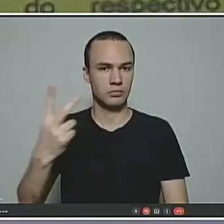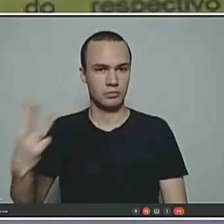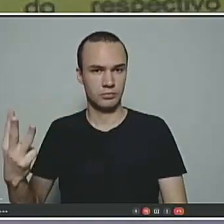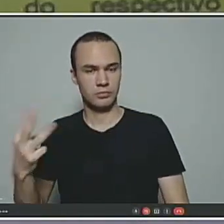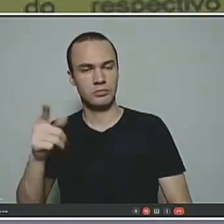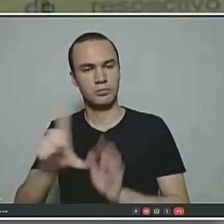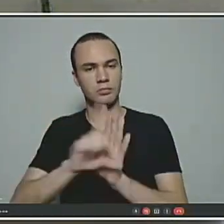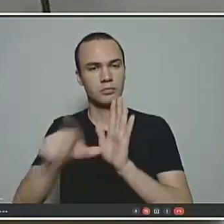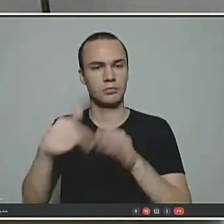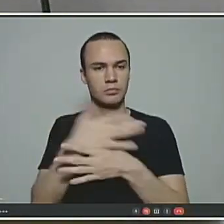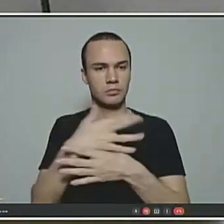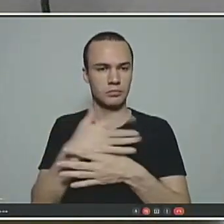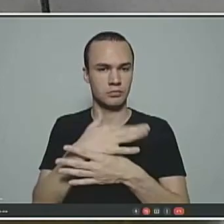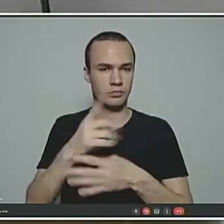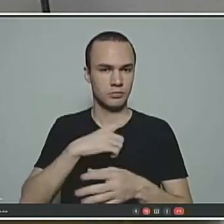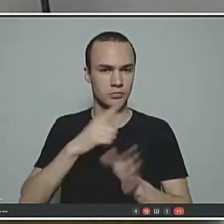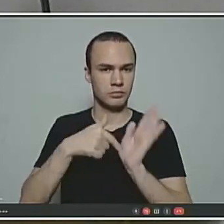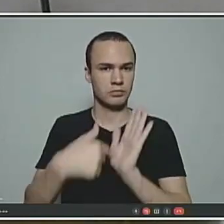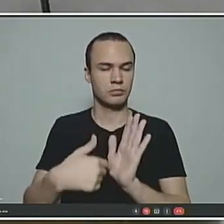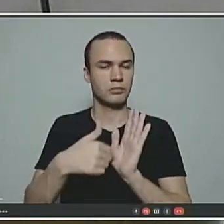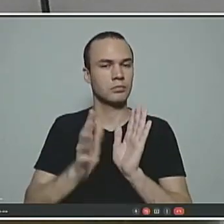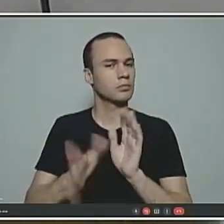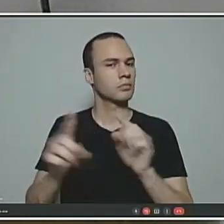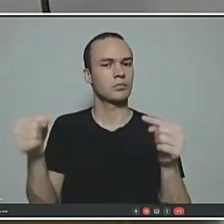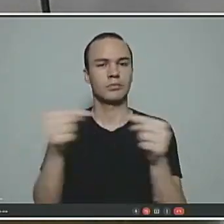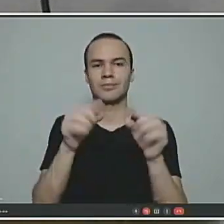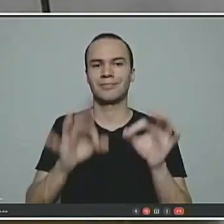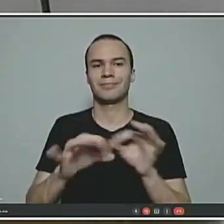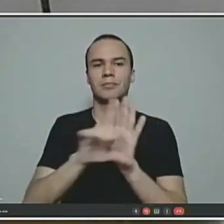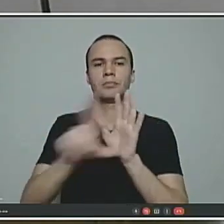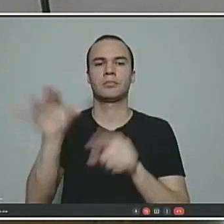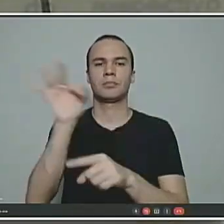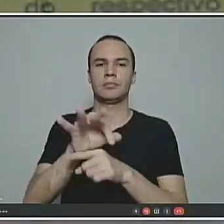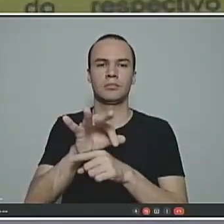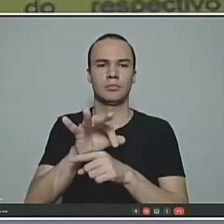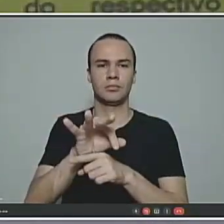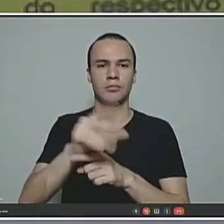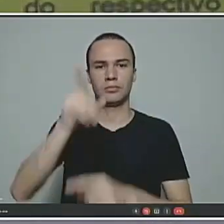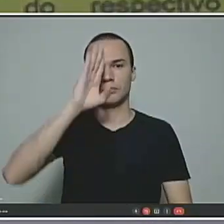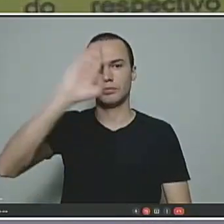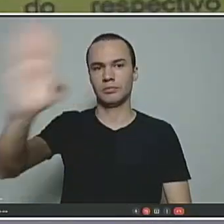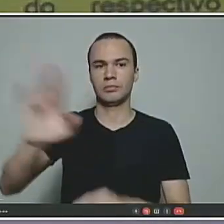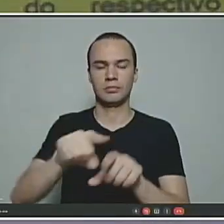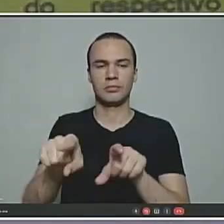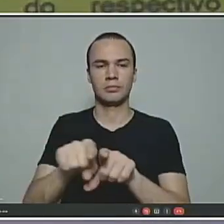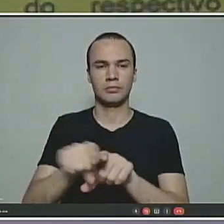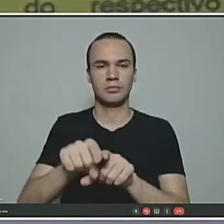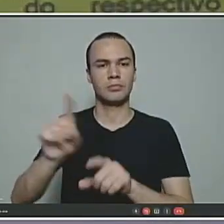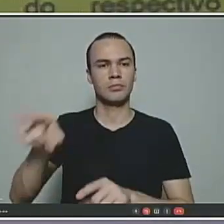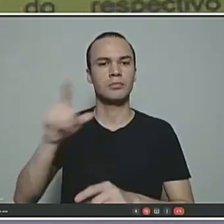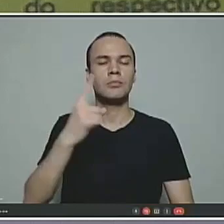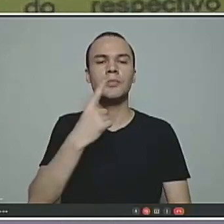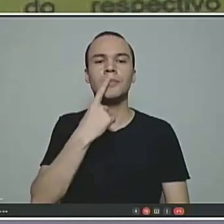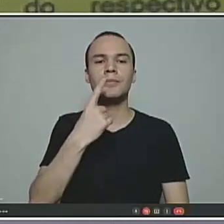nossa lei municipal está em consonância com a Constituição Federal. E principalmente ali em vermelho e amarelo.